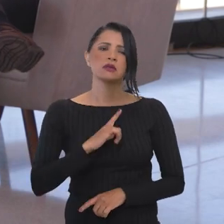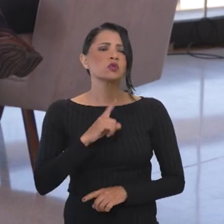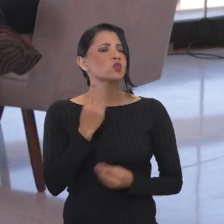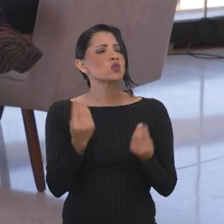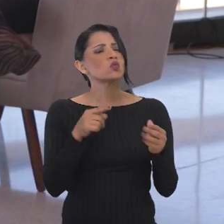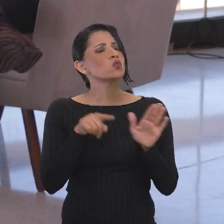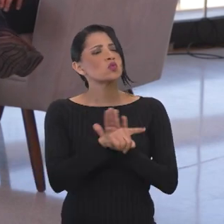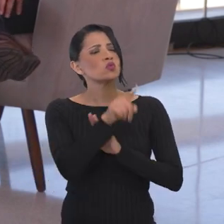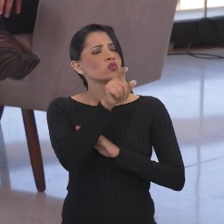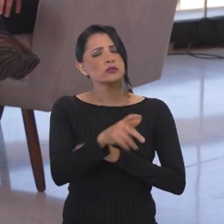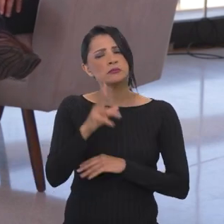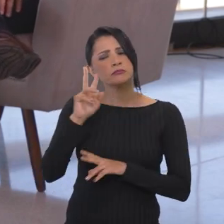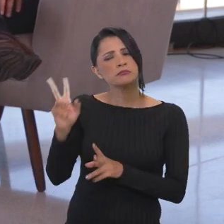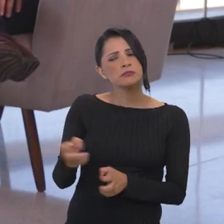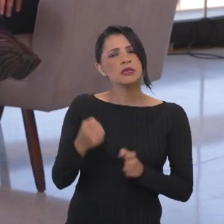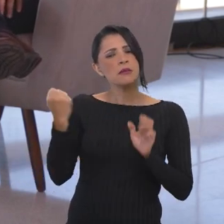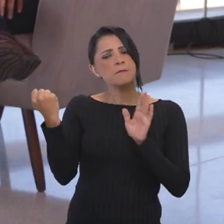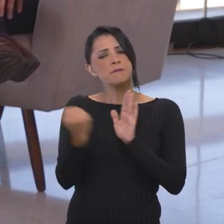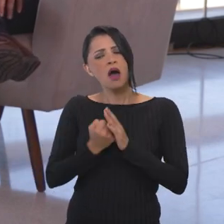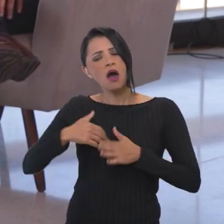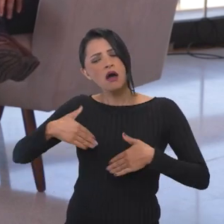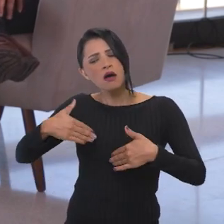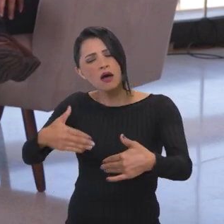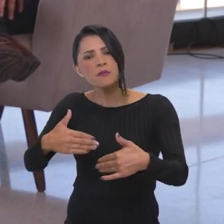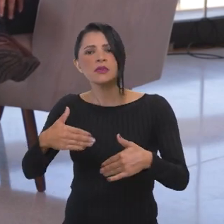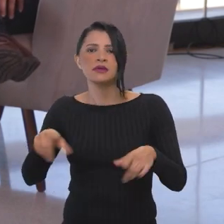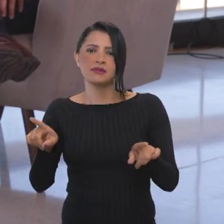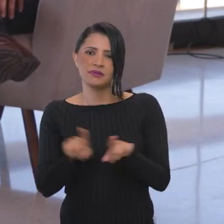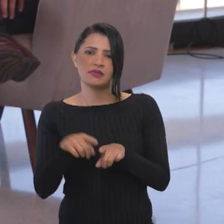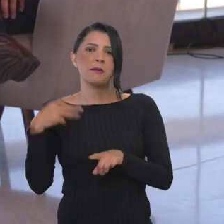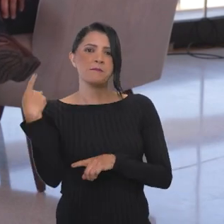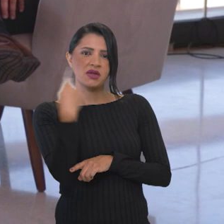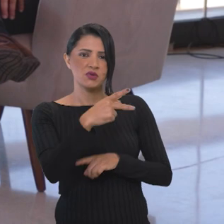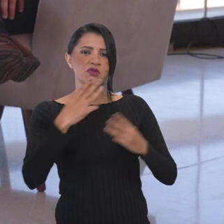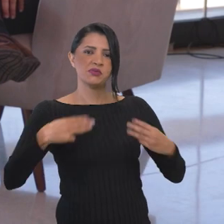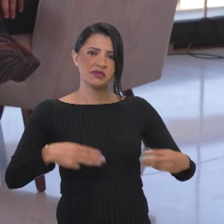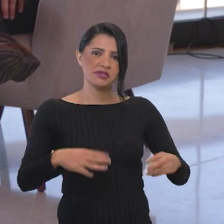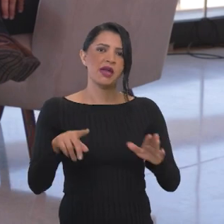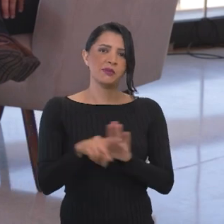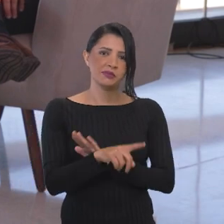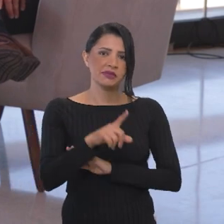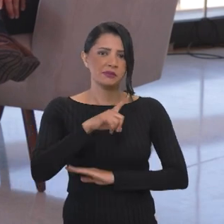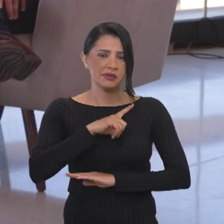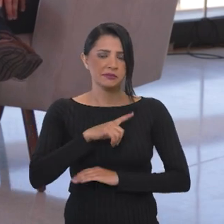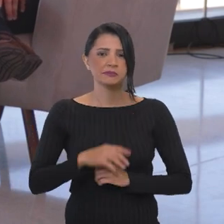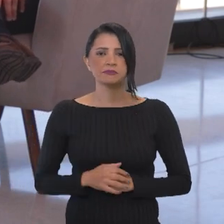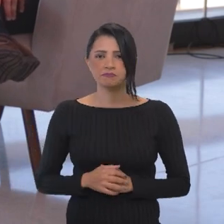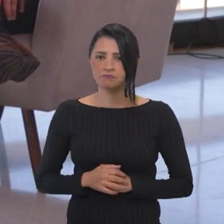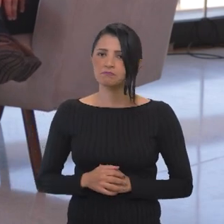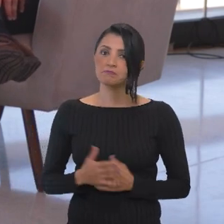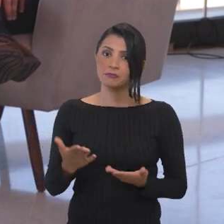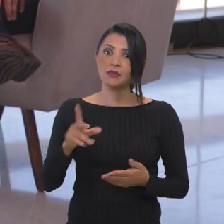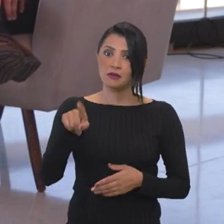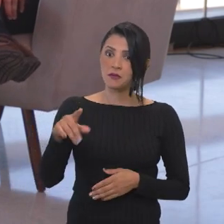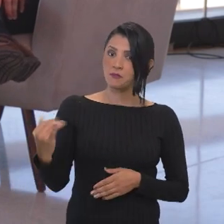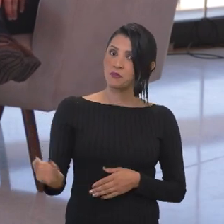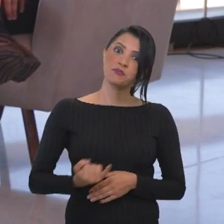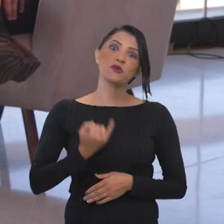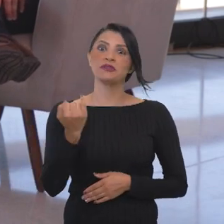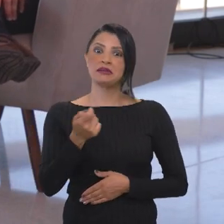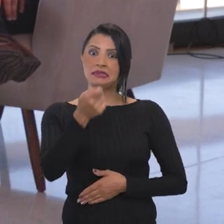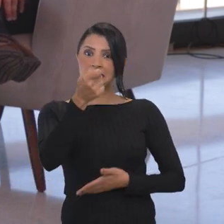Ministério da Senhora, essa questão? Não, acho que foi superimportante essa sanção. Na verdade, ele enviou esse projeto de lei no dia 8 de março.